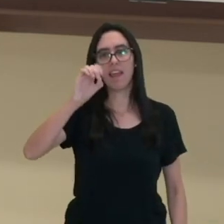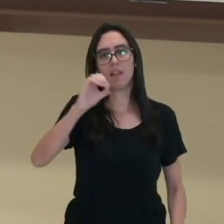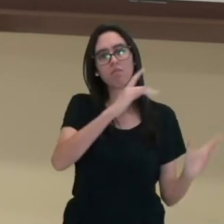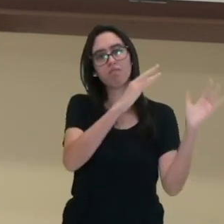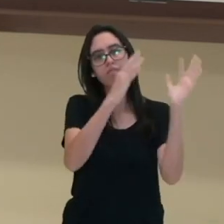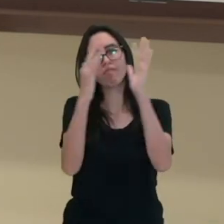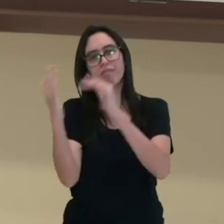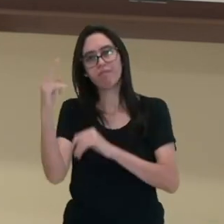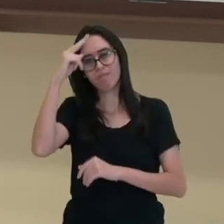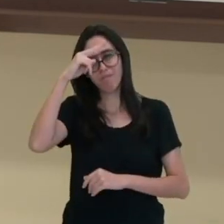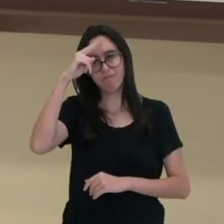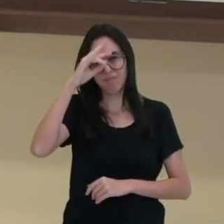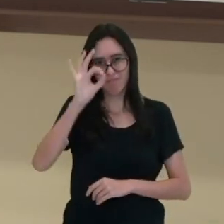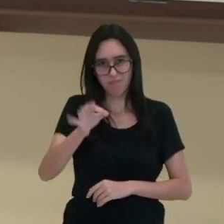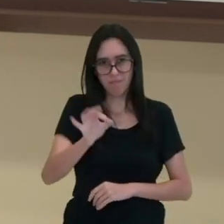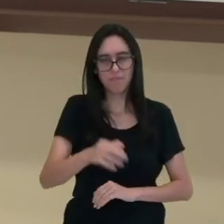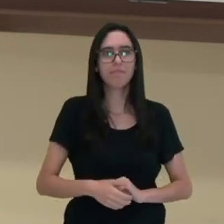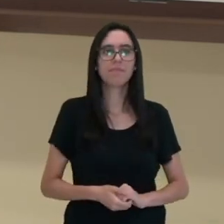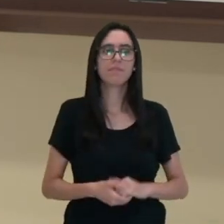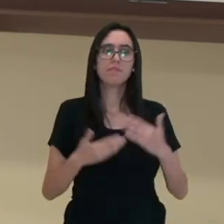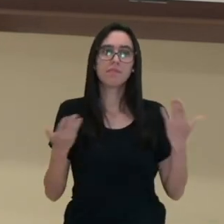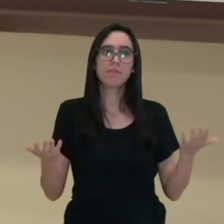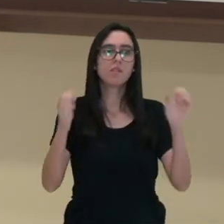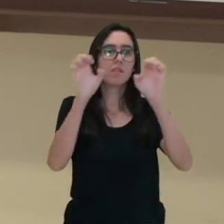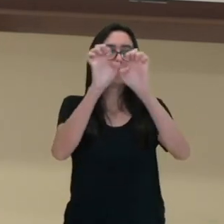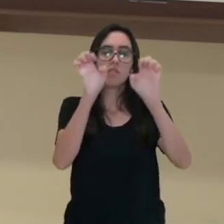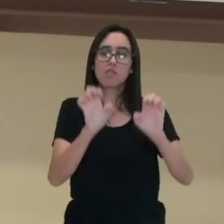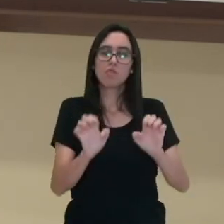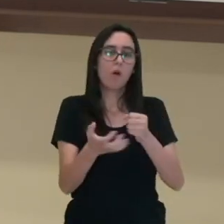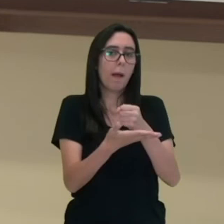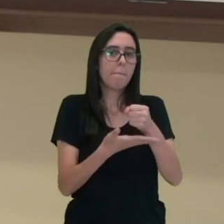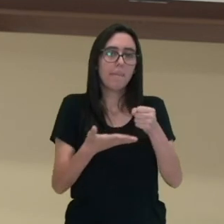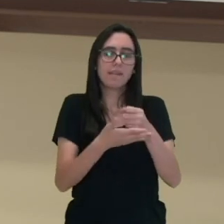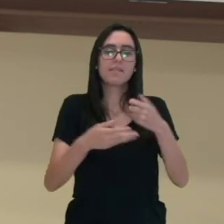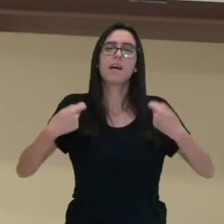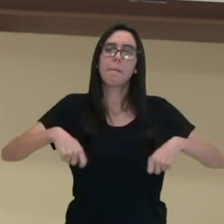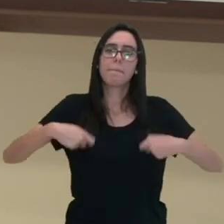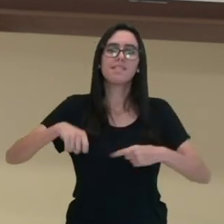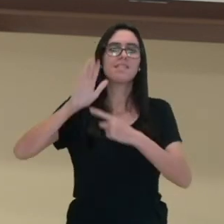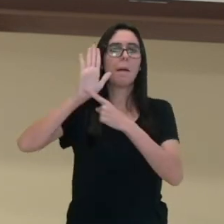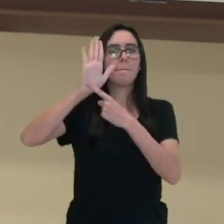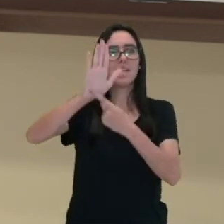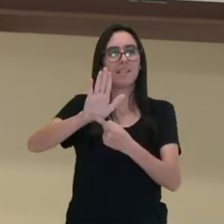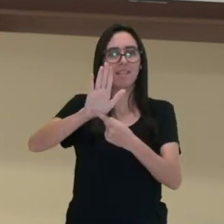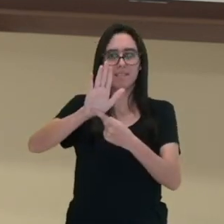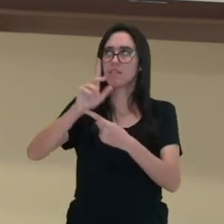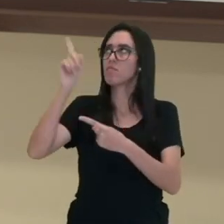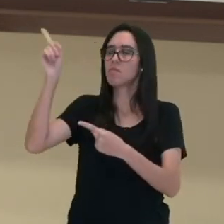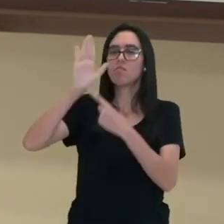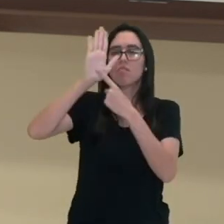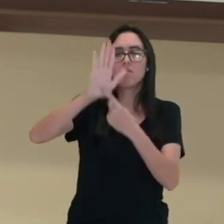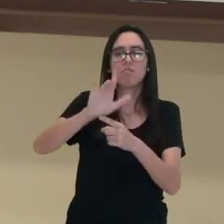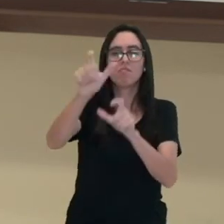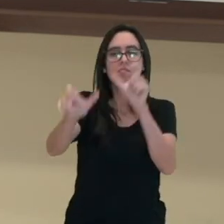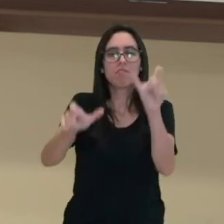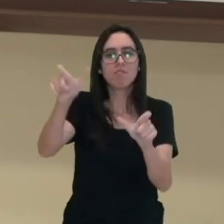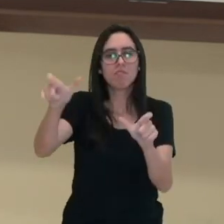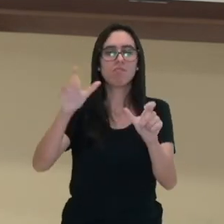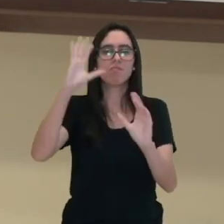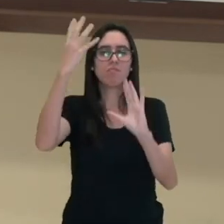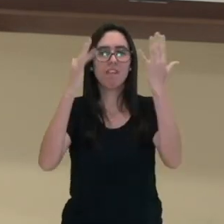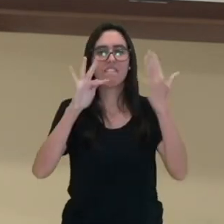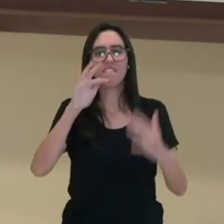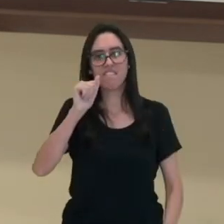narrativa, certo? Então a estrutura básica da narrativa tem que ter uma apresentação, né? Dos fatos e dos personagens, o